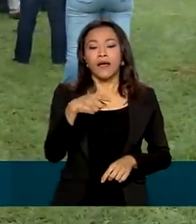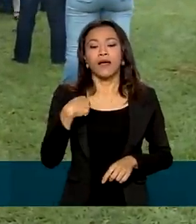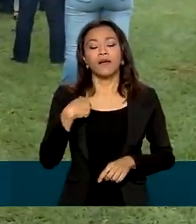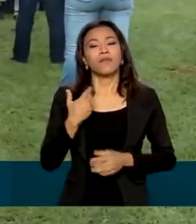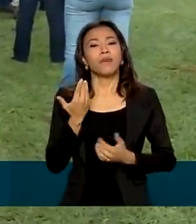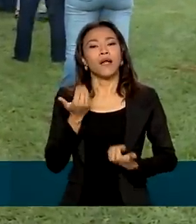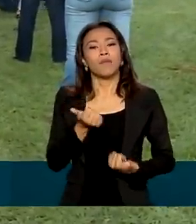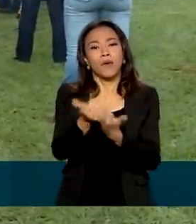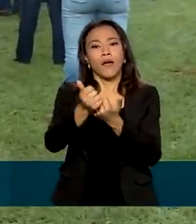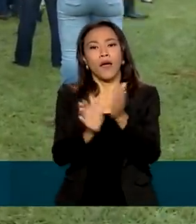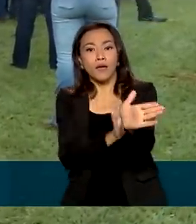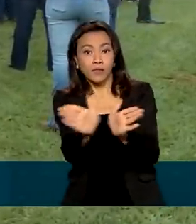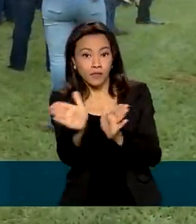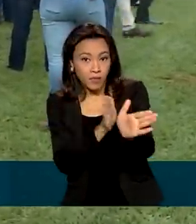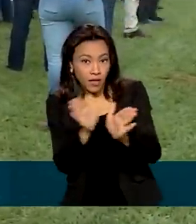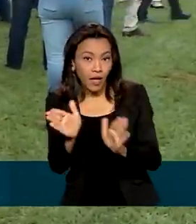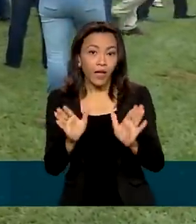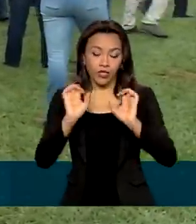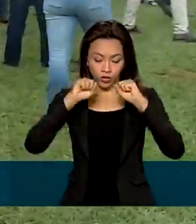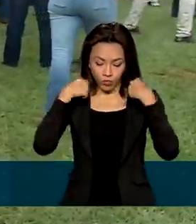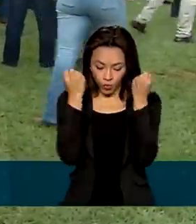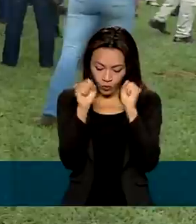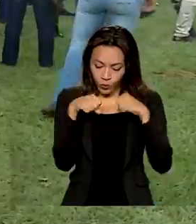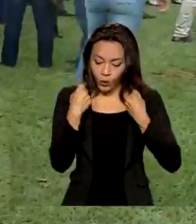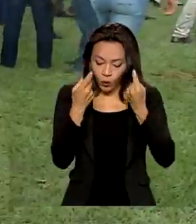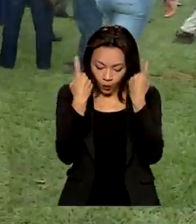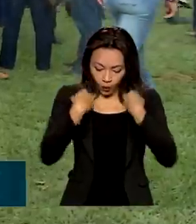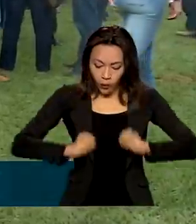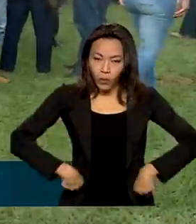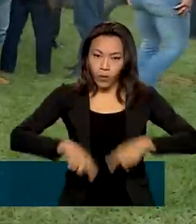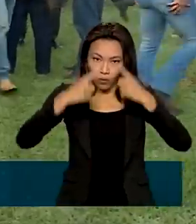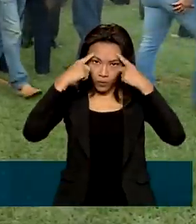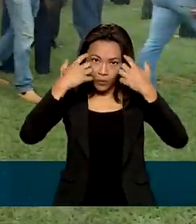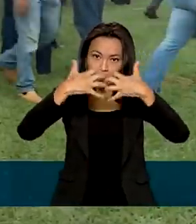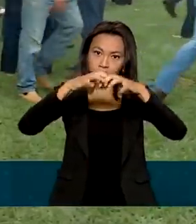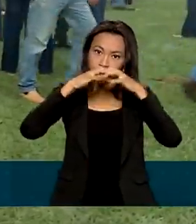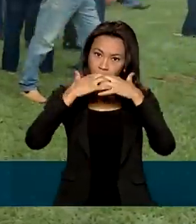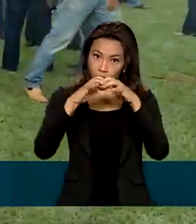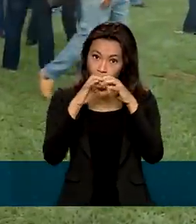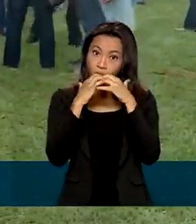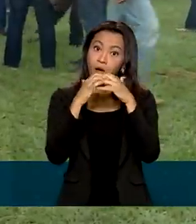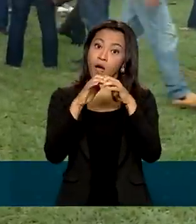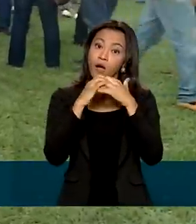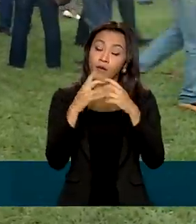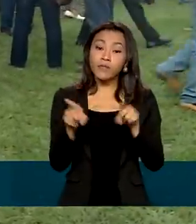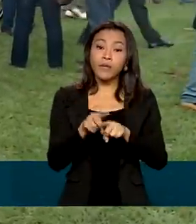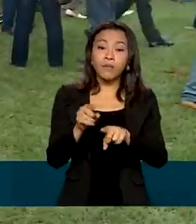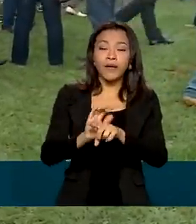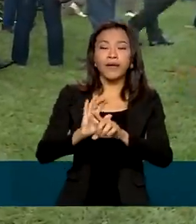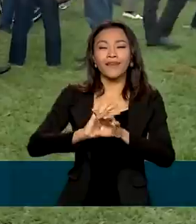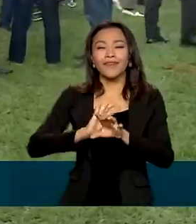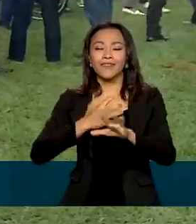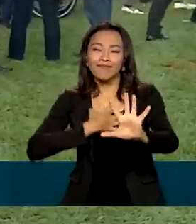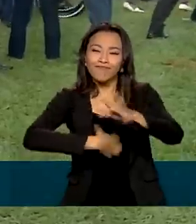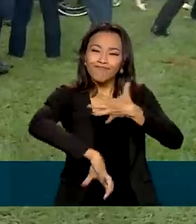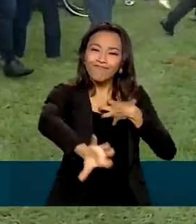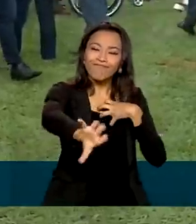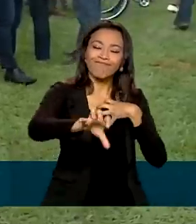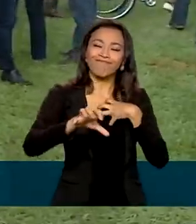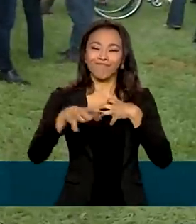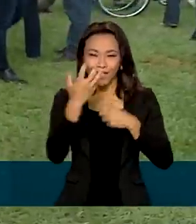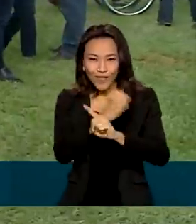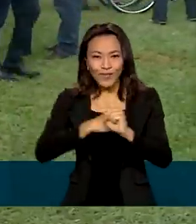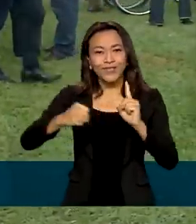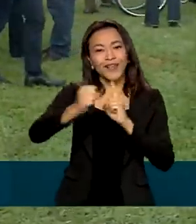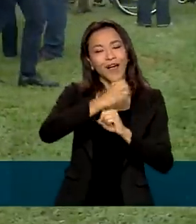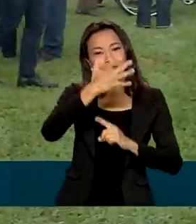acessibilidade, desenvolvimento motor, intelectual, também desenvolvimento afetivo, social, de crianças com